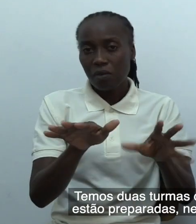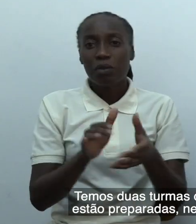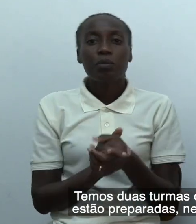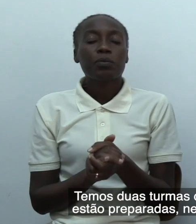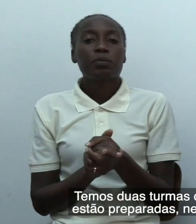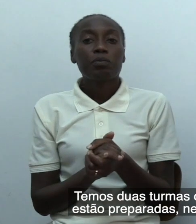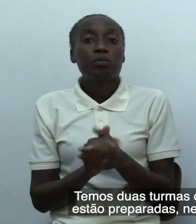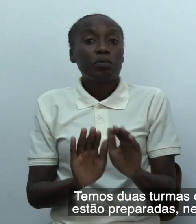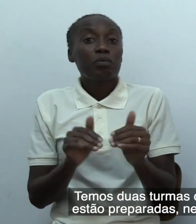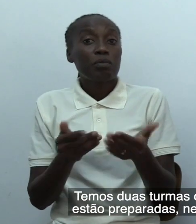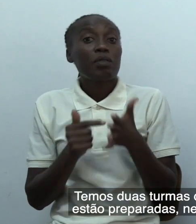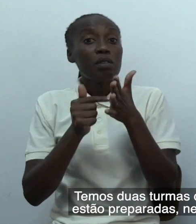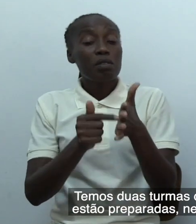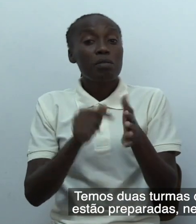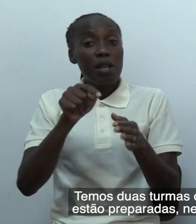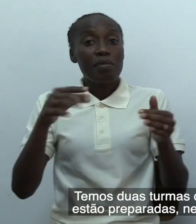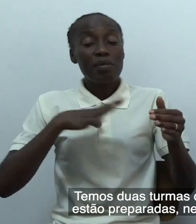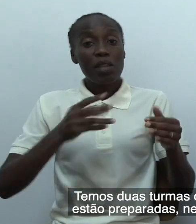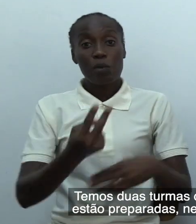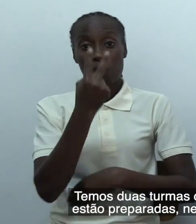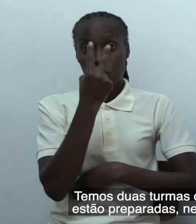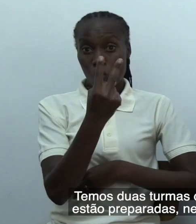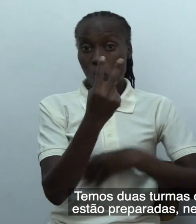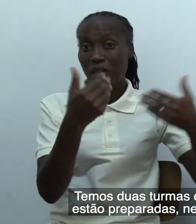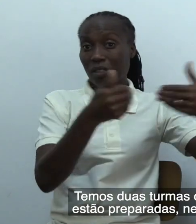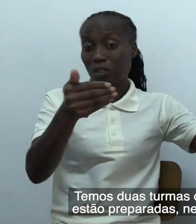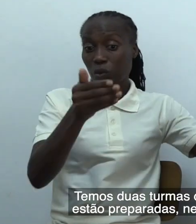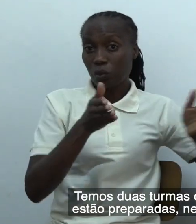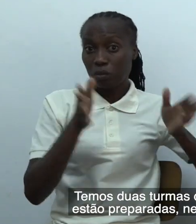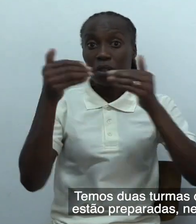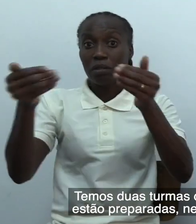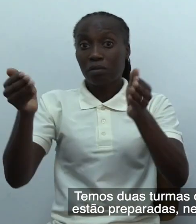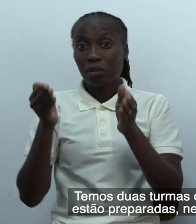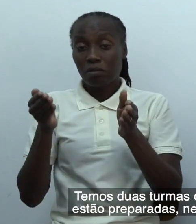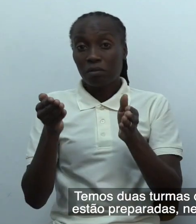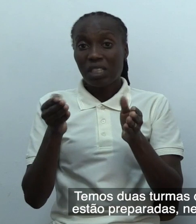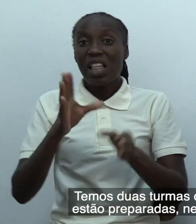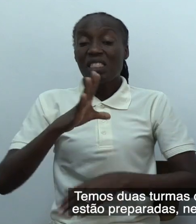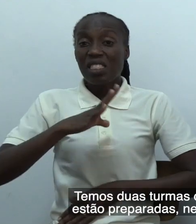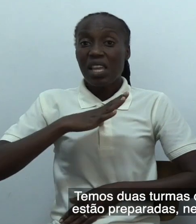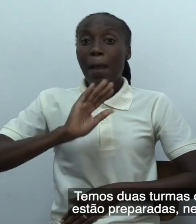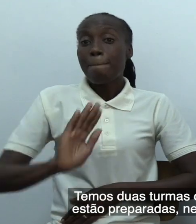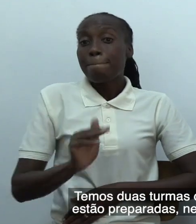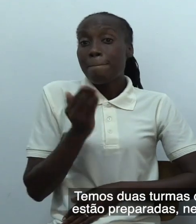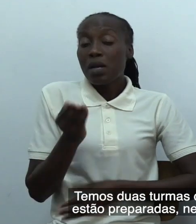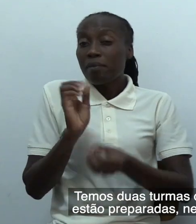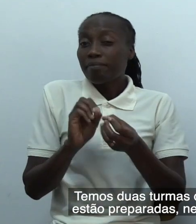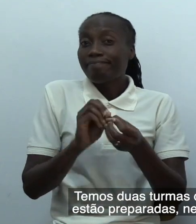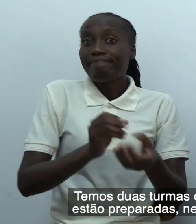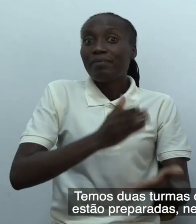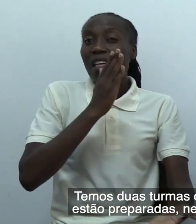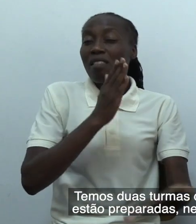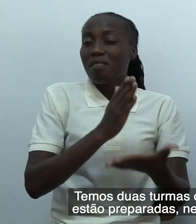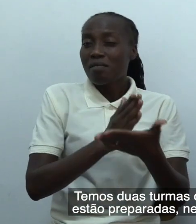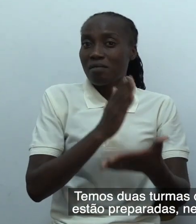aqui temos duas turmas de classe de exames, estamos neste momento preparados para o